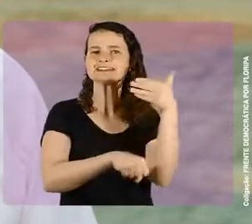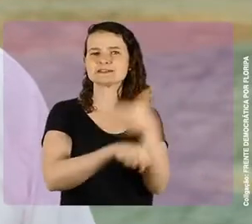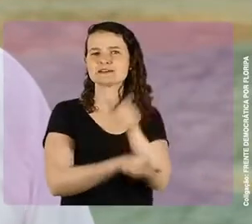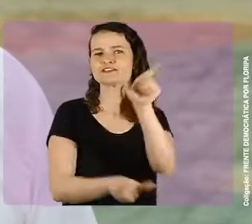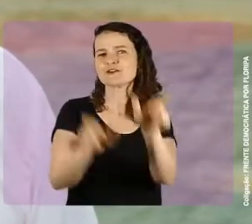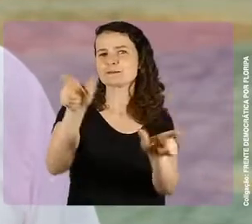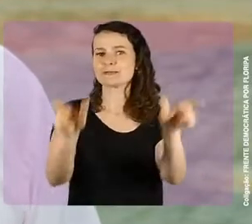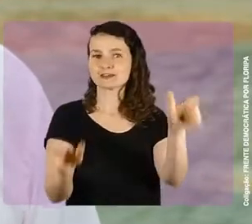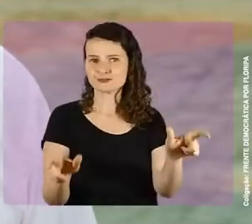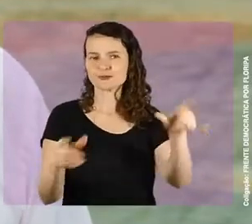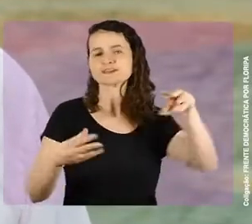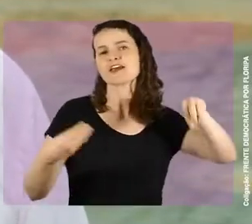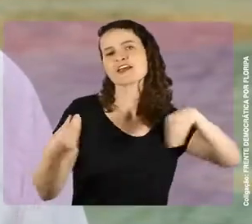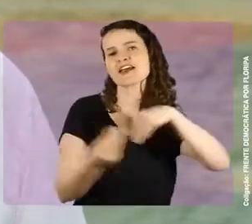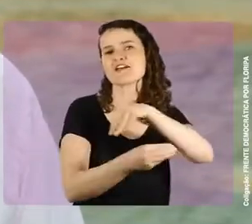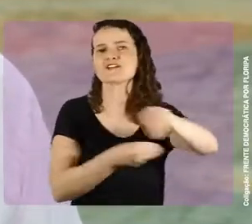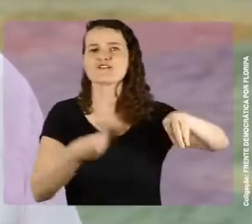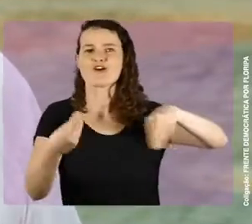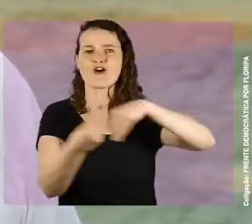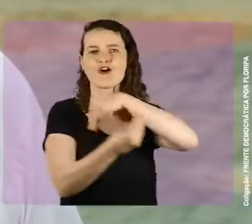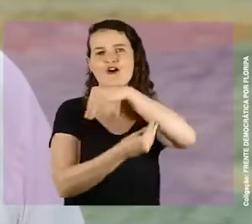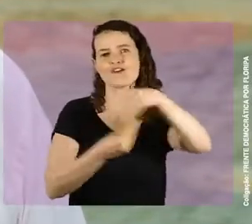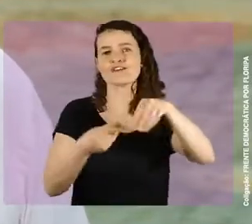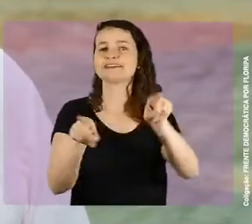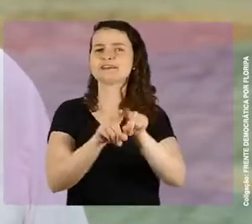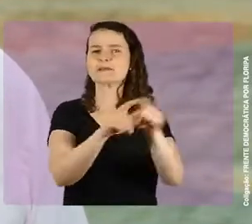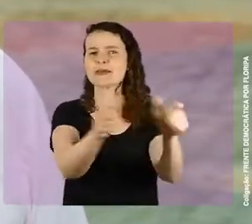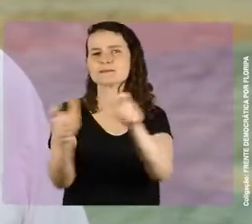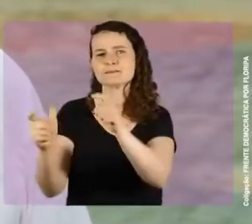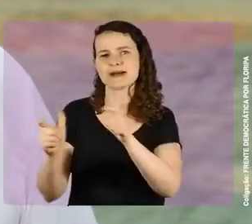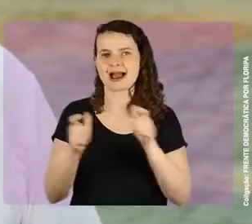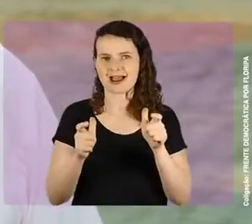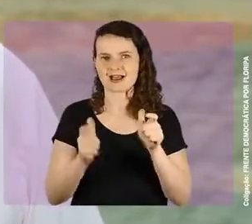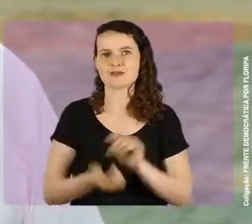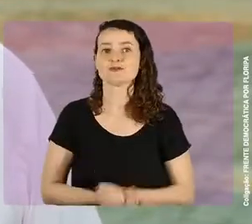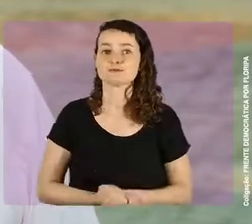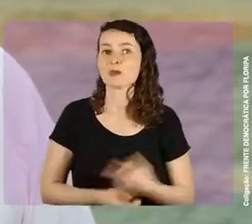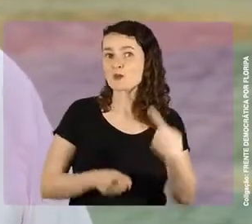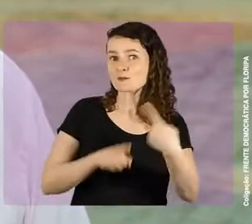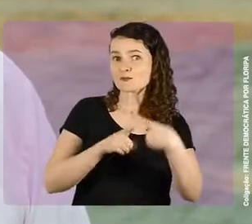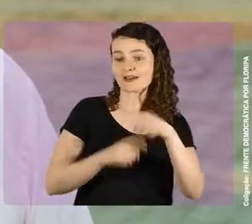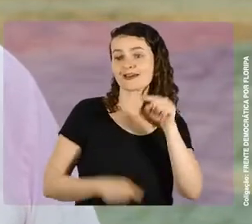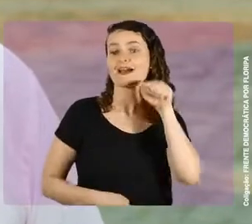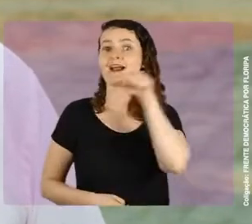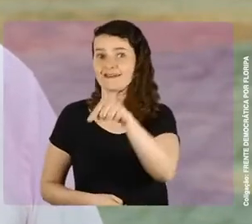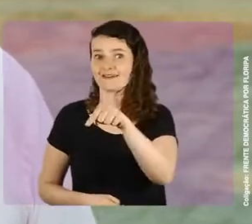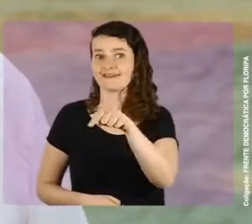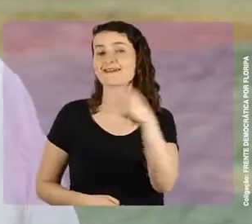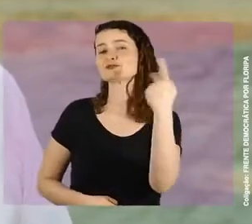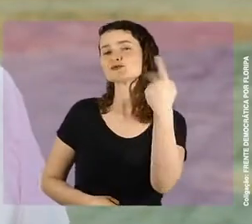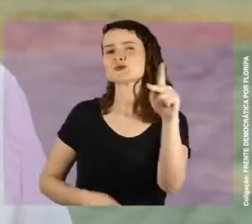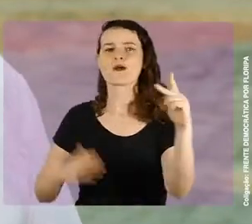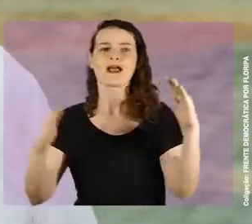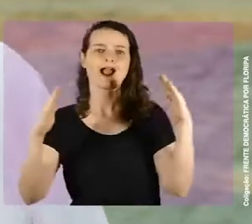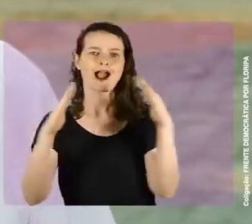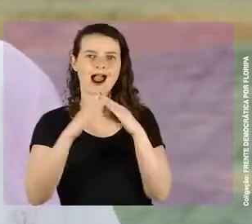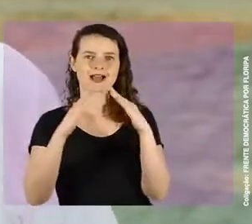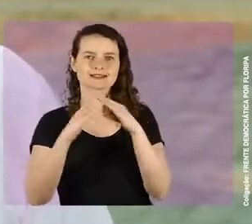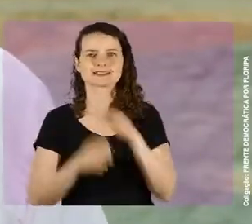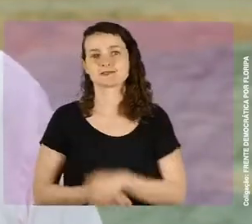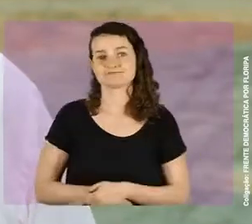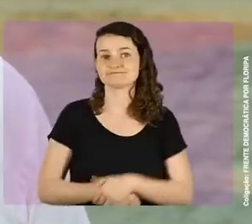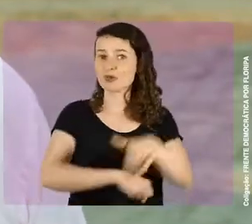participativa, envolvendo todas as pessoas em todos os bairros. Porque é ali, na sua casa,